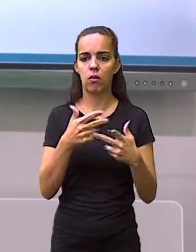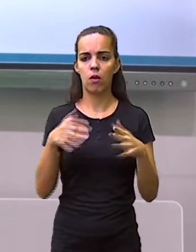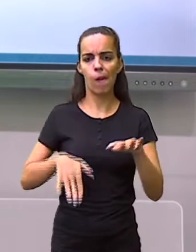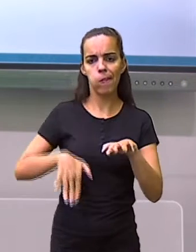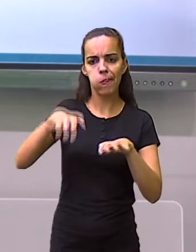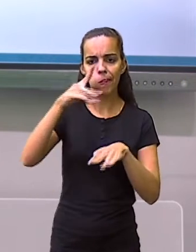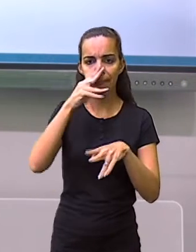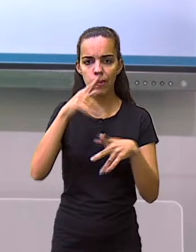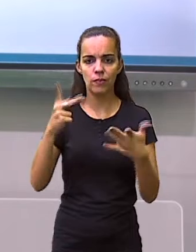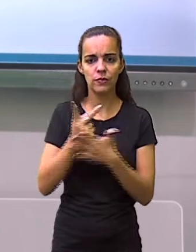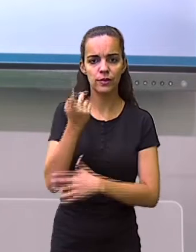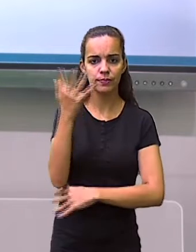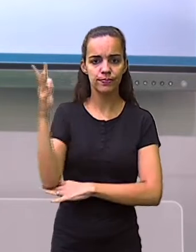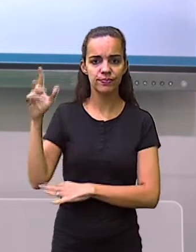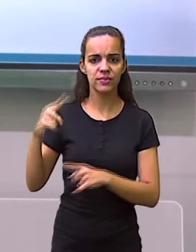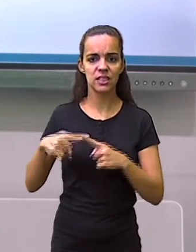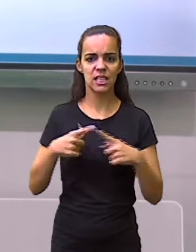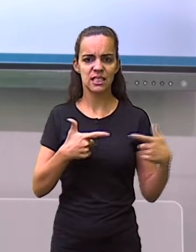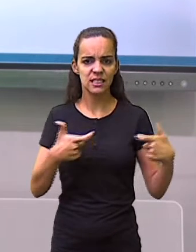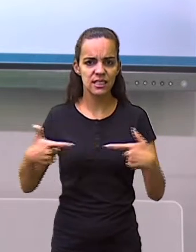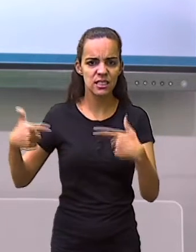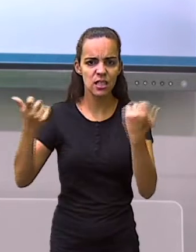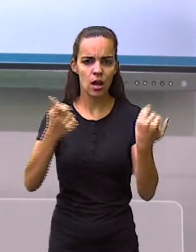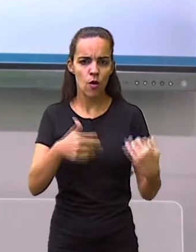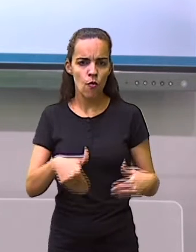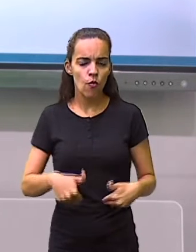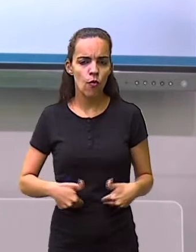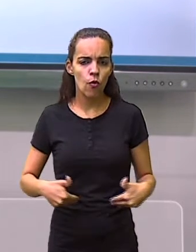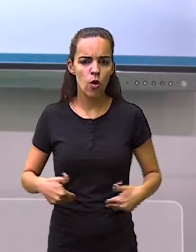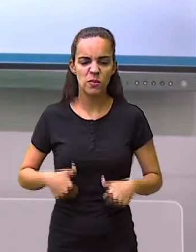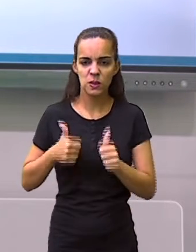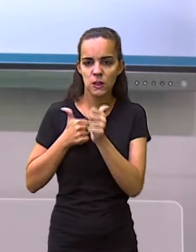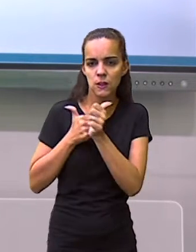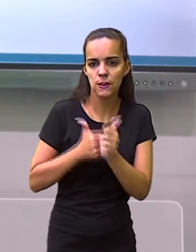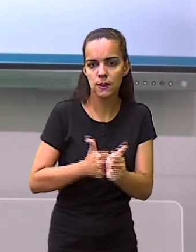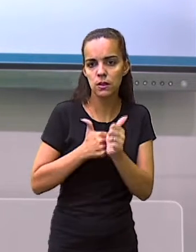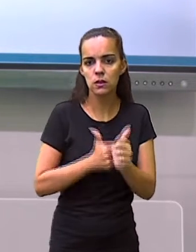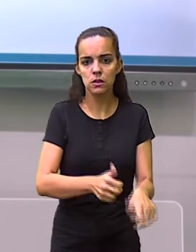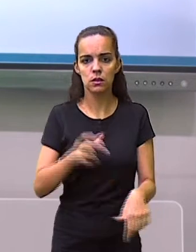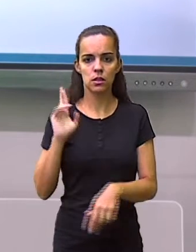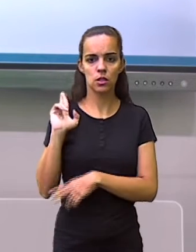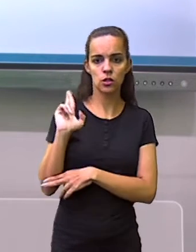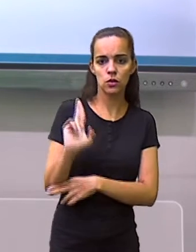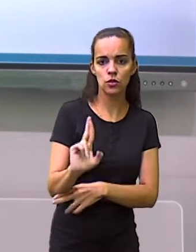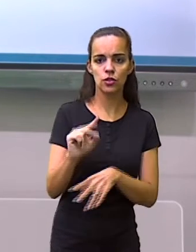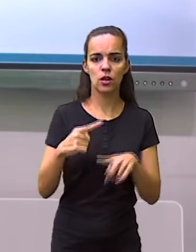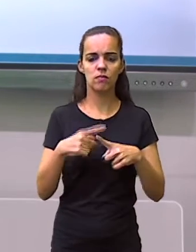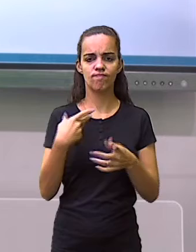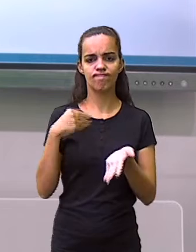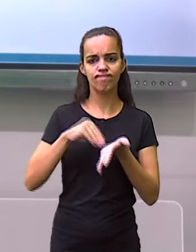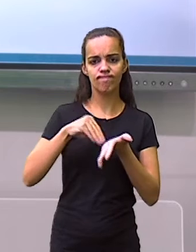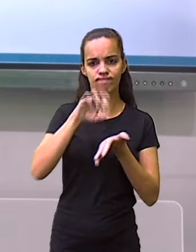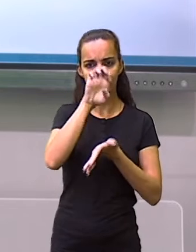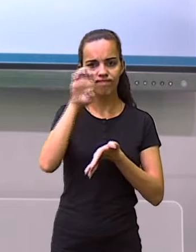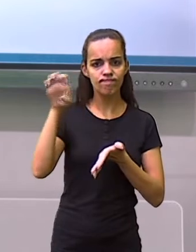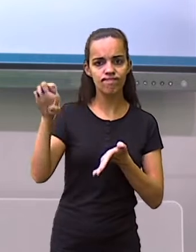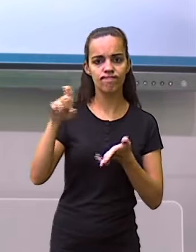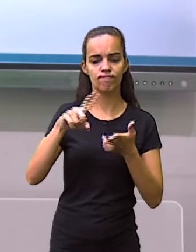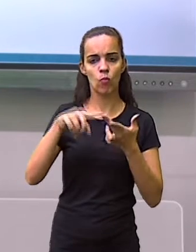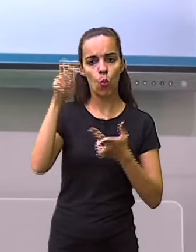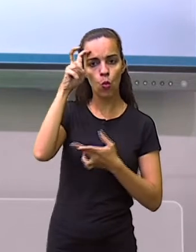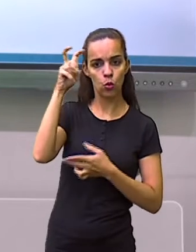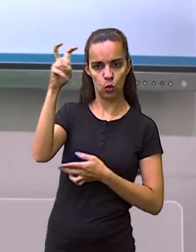as guerras, a fome, perseguição religiosa, perseguição étnica, cultural.